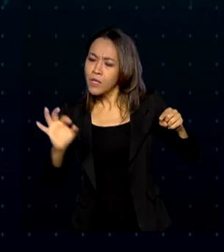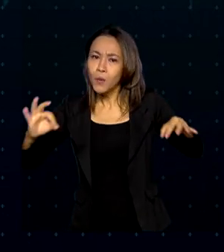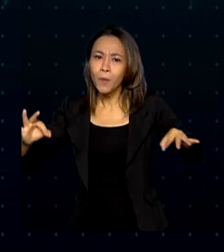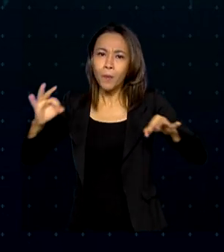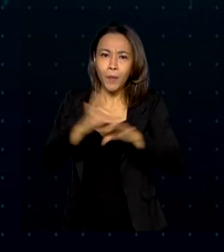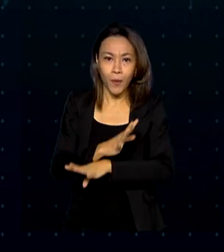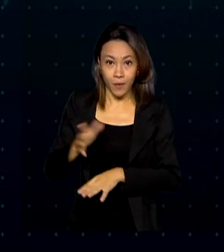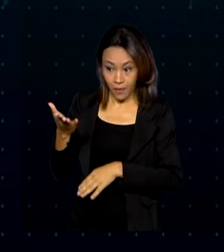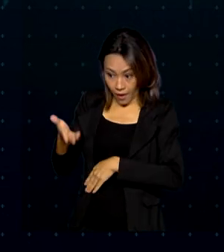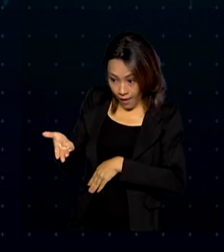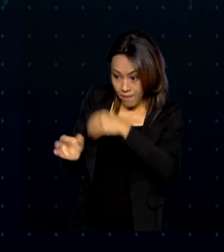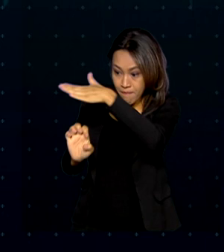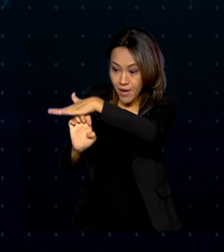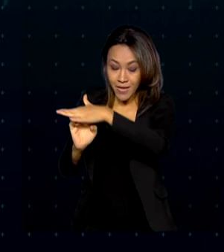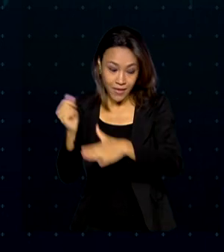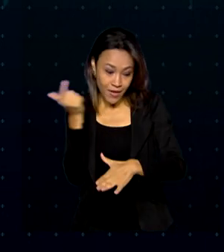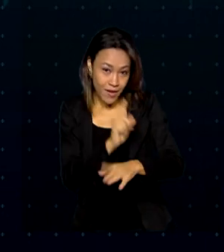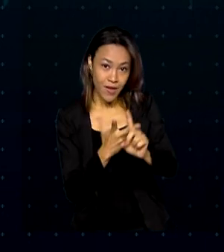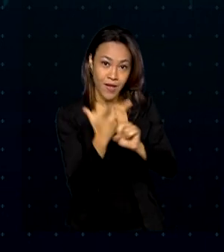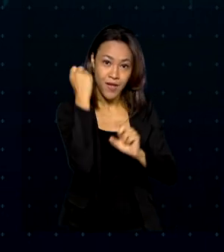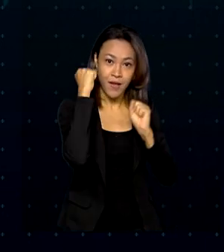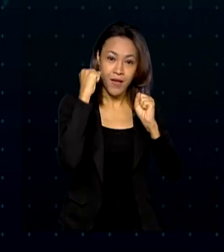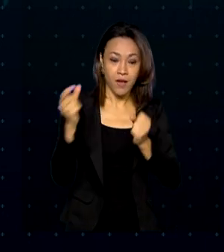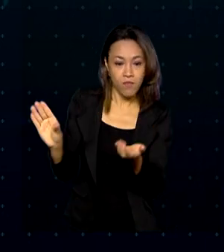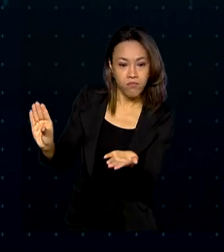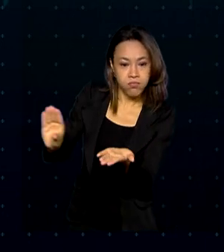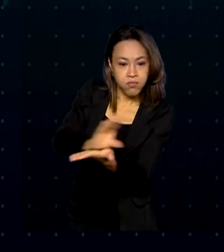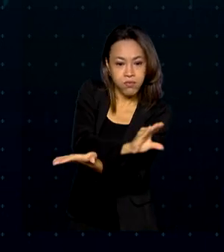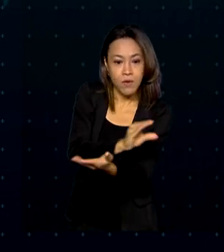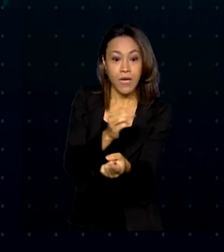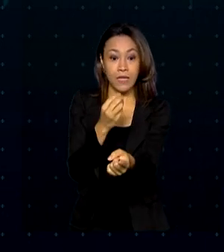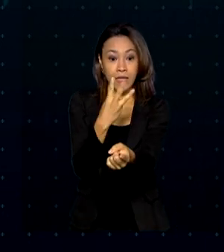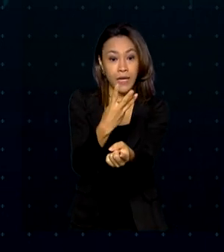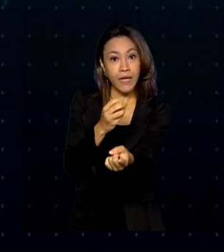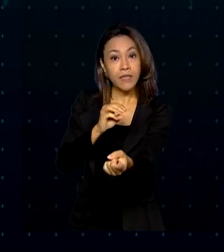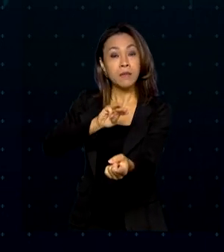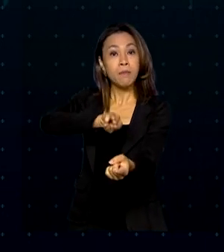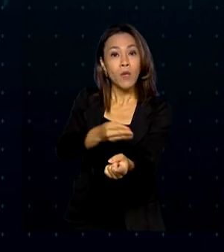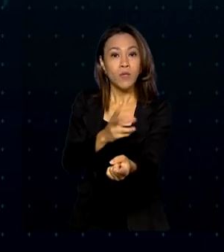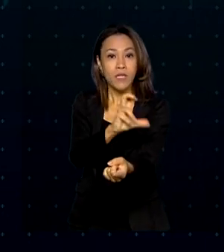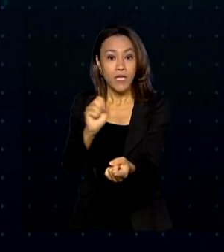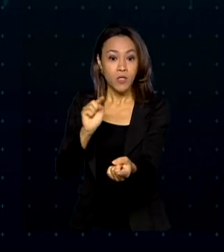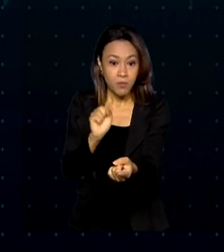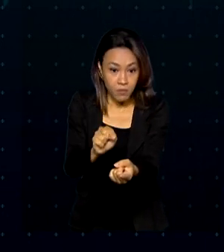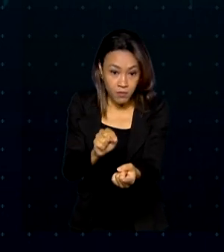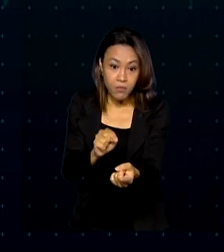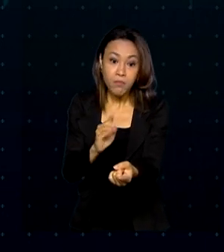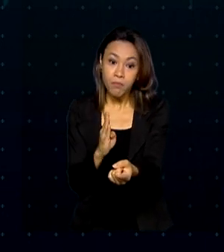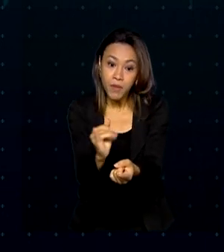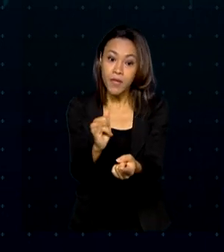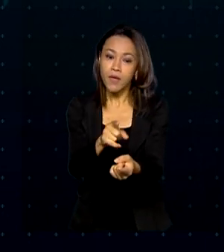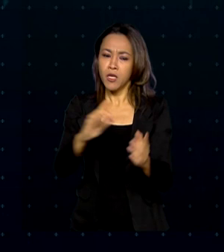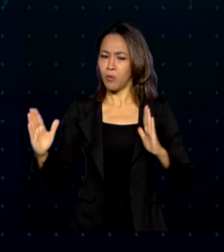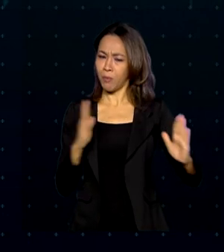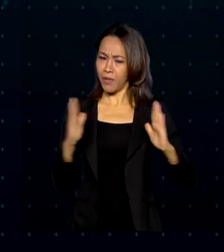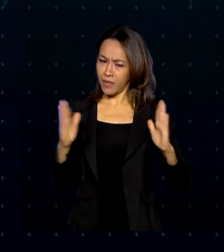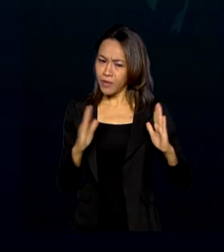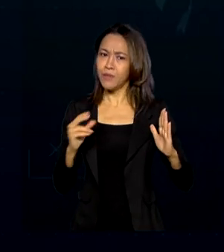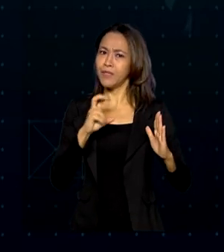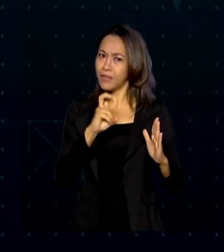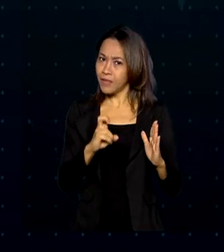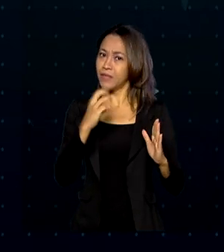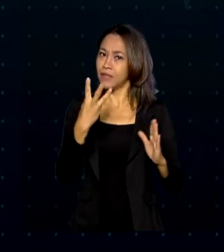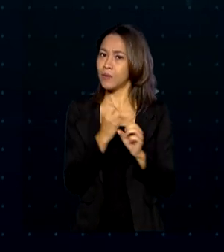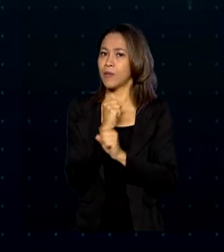vencedor terá que investir R$ 3,5 bilhões e ganha o direito de operar a ferrovia por 35 anos.